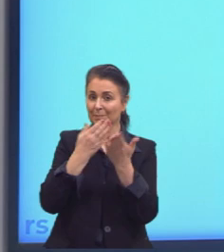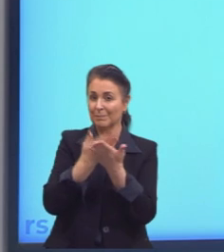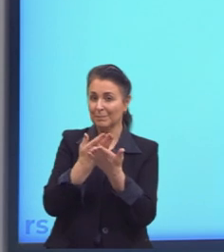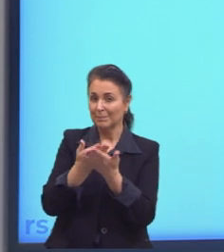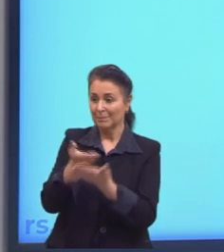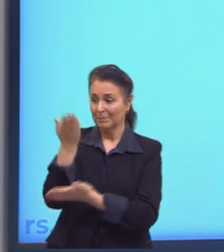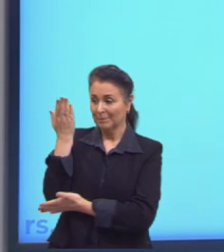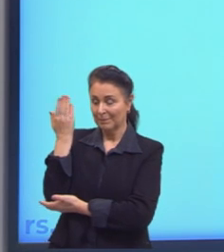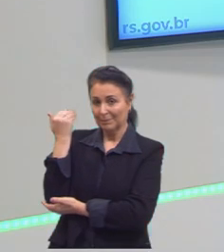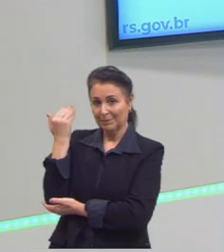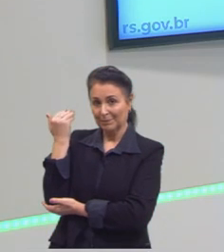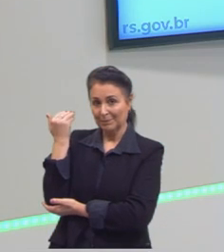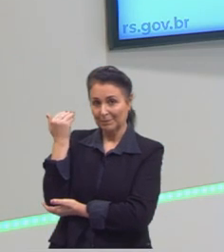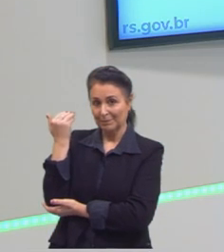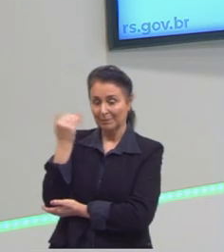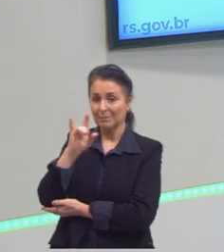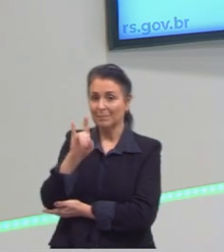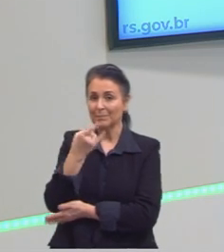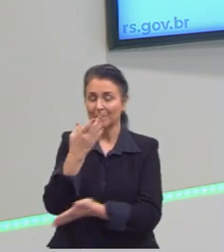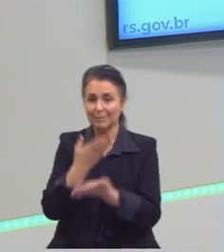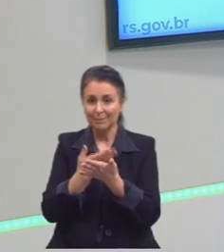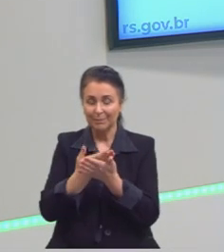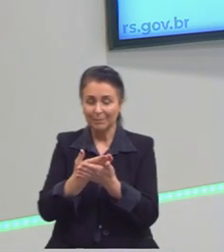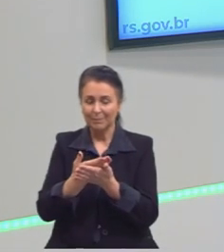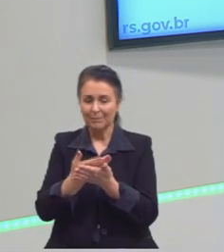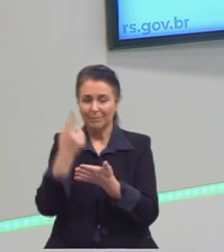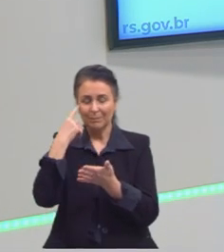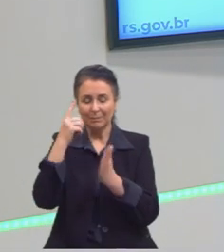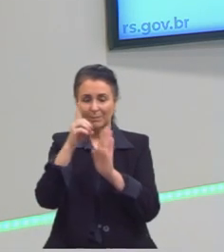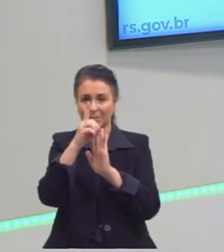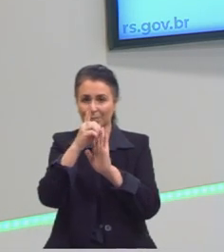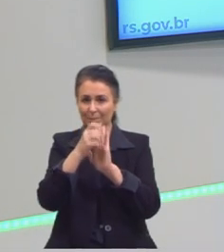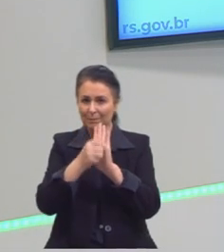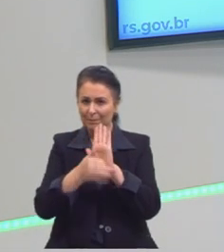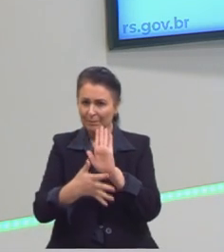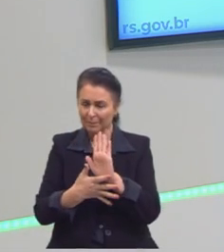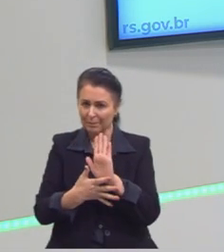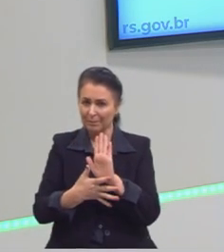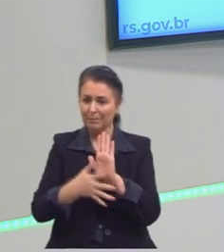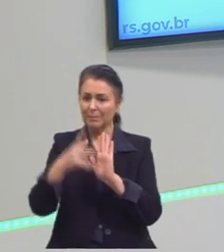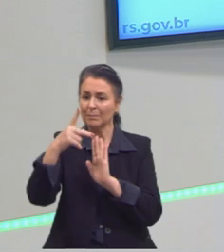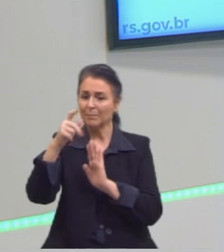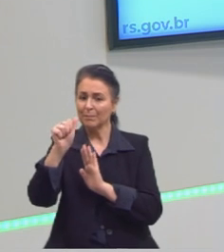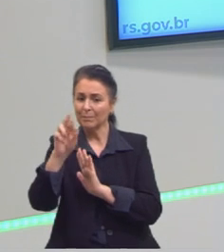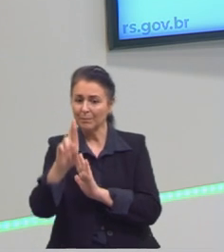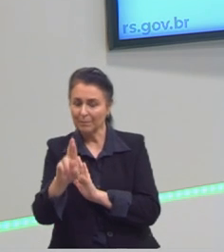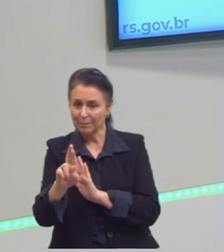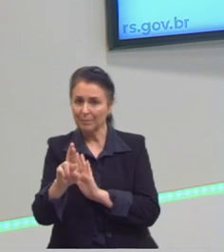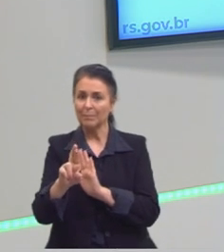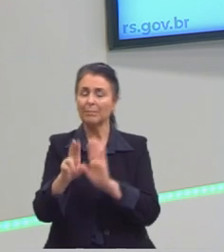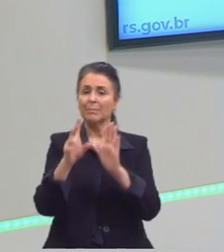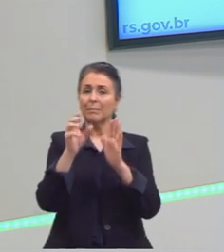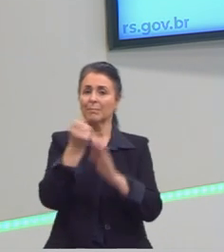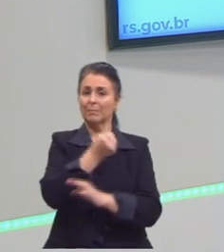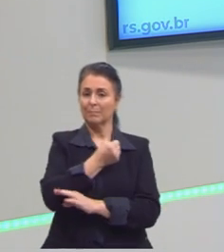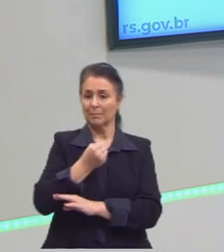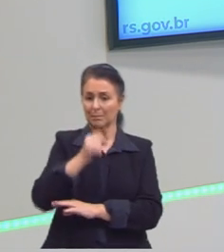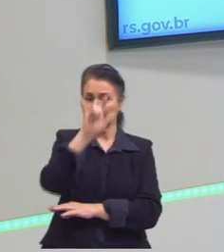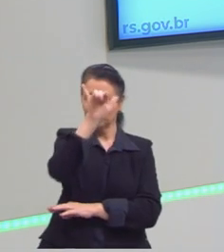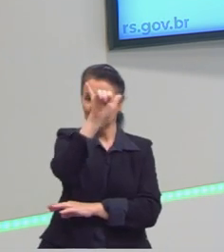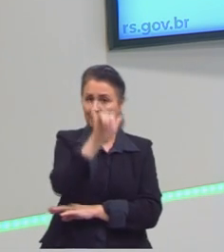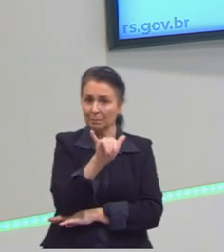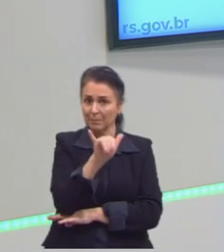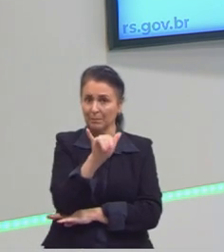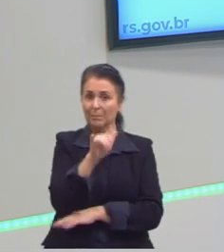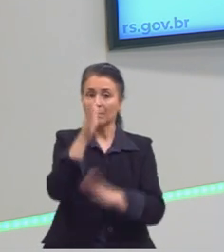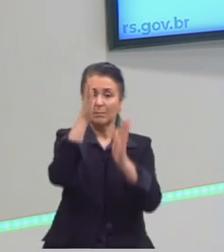passadas, né? Na última aula, a gente viu a definição de par ordenado, como é que eu represento ele no plano cartesiano. Então,